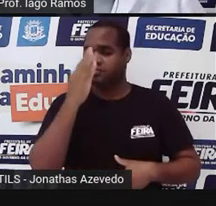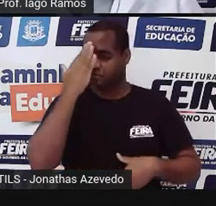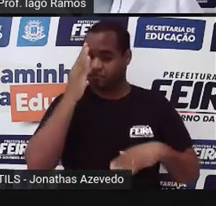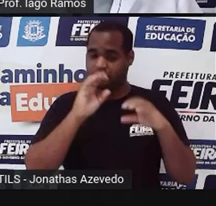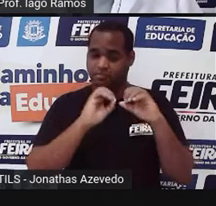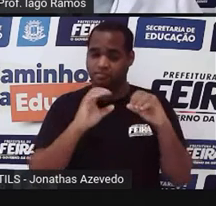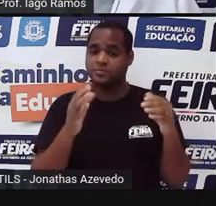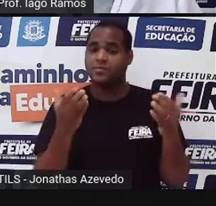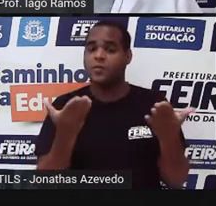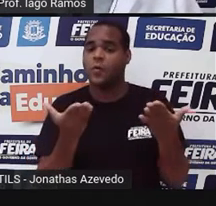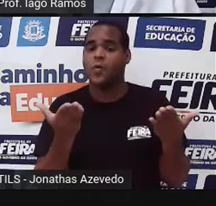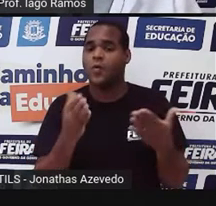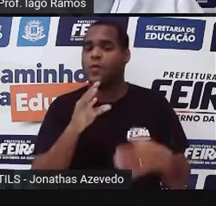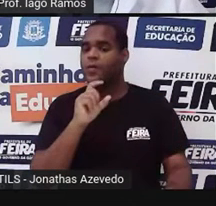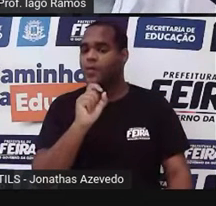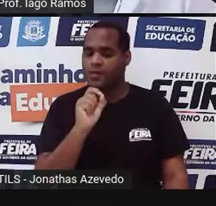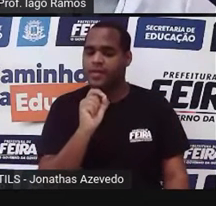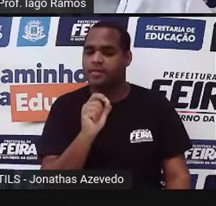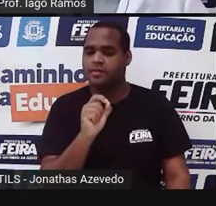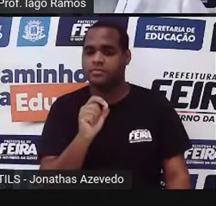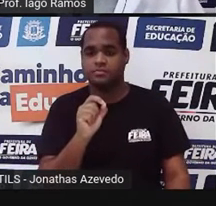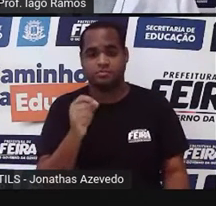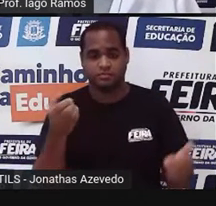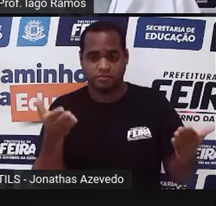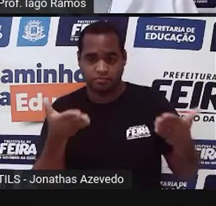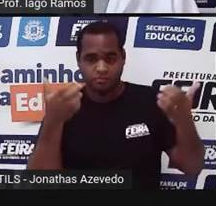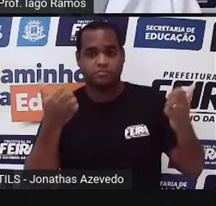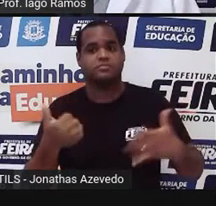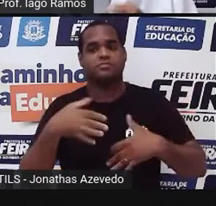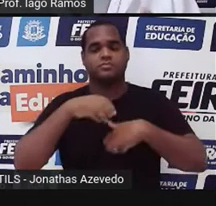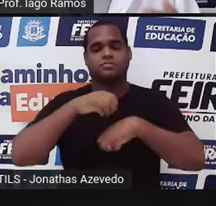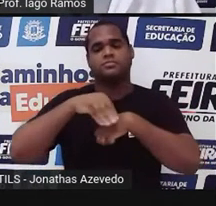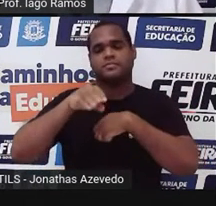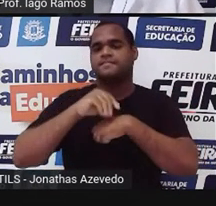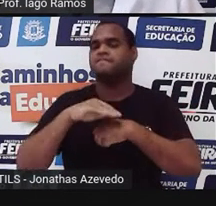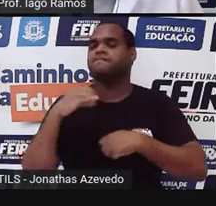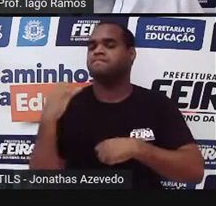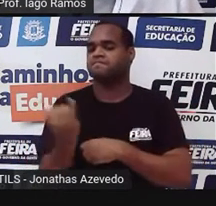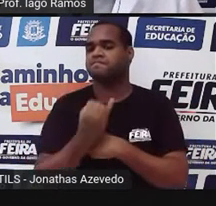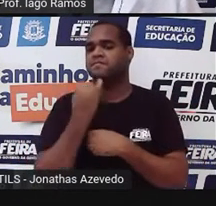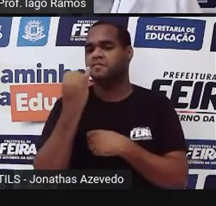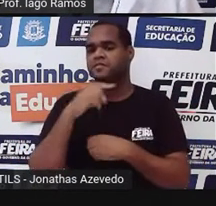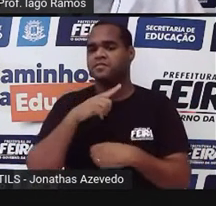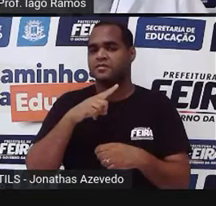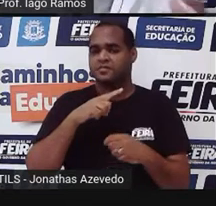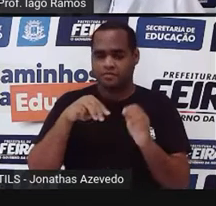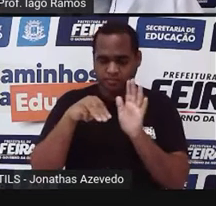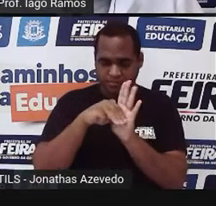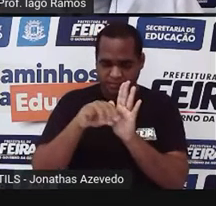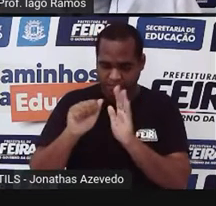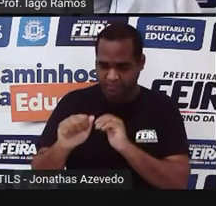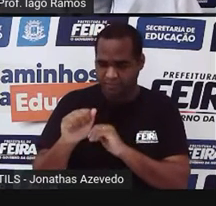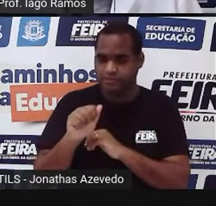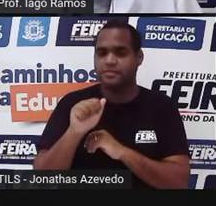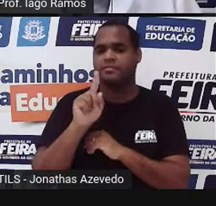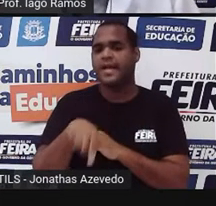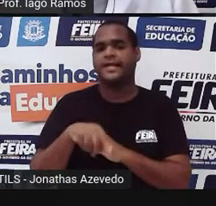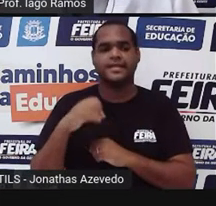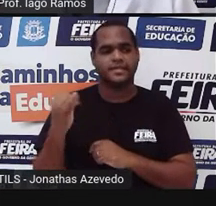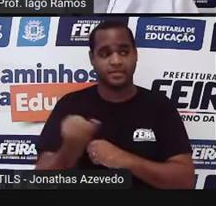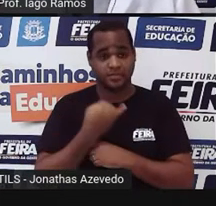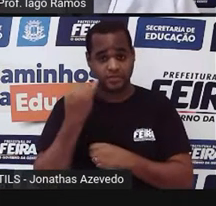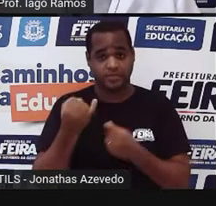até esse momento da aula. Até esse momento da aula, eu trouxe para você a importância da média aritmética. Então, sobre essa importância,